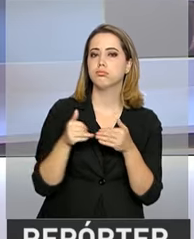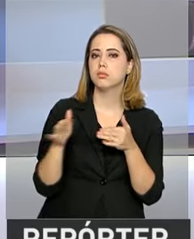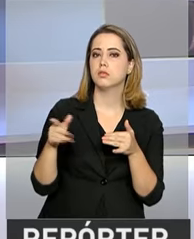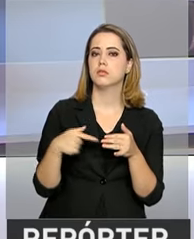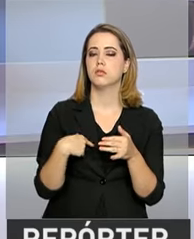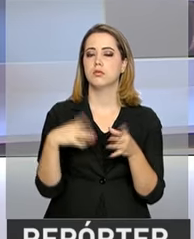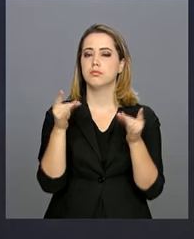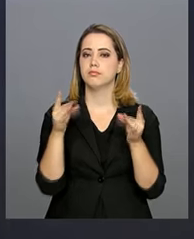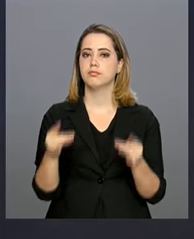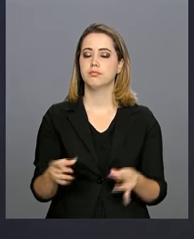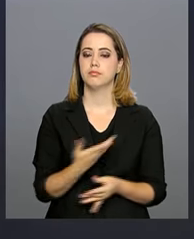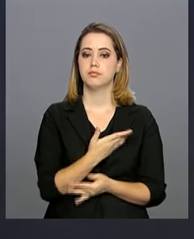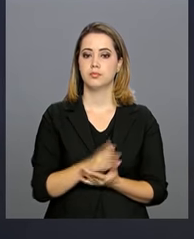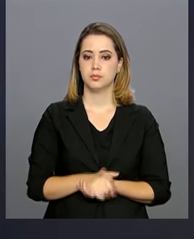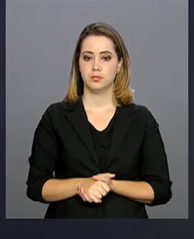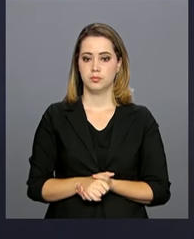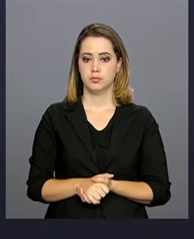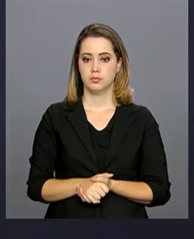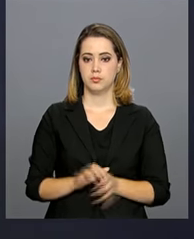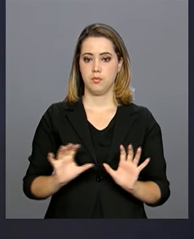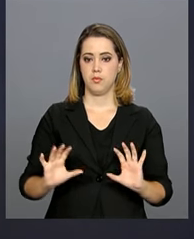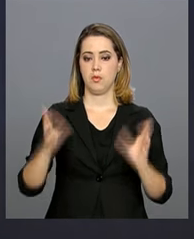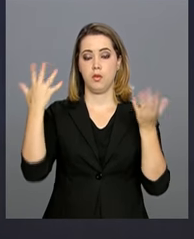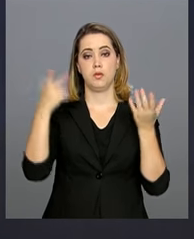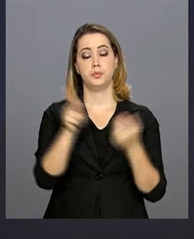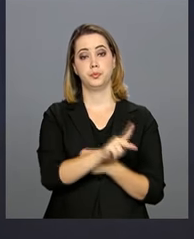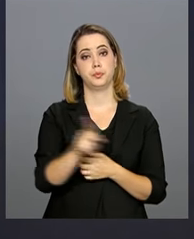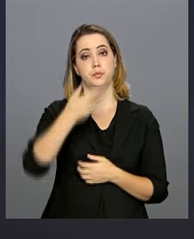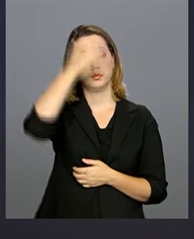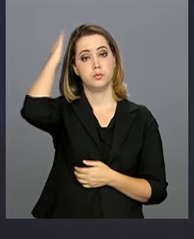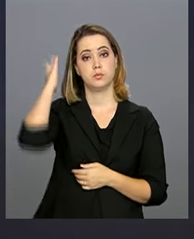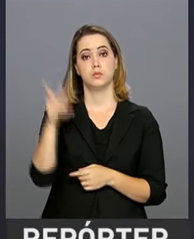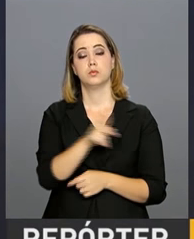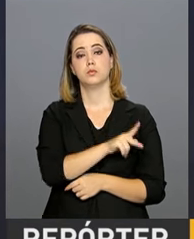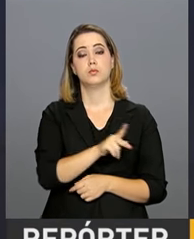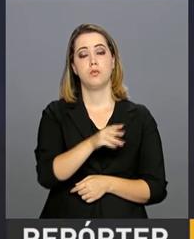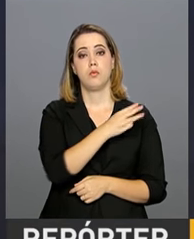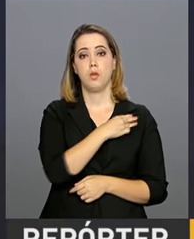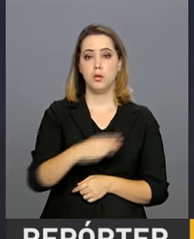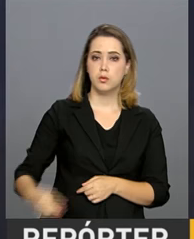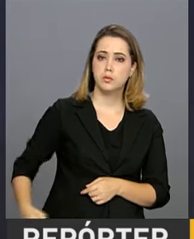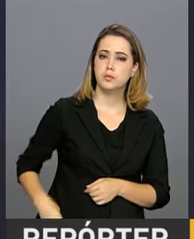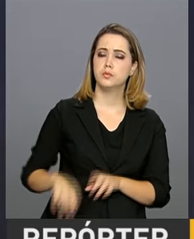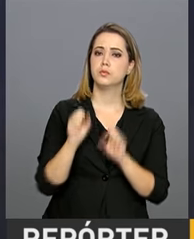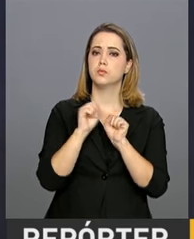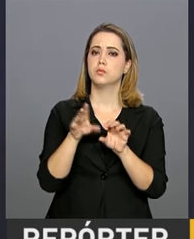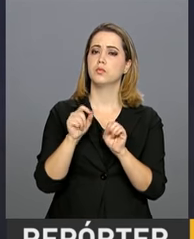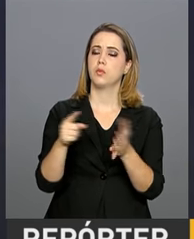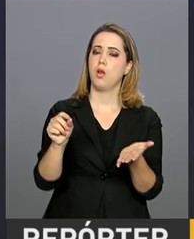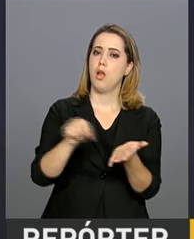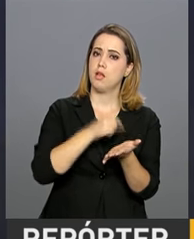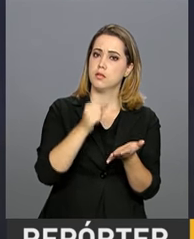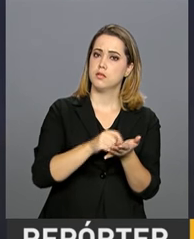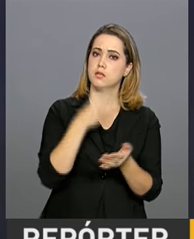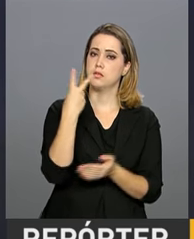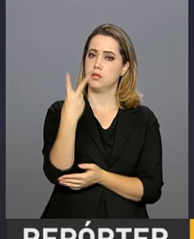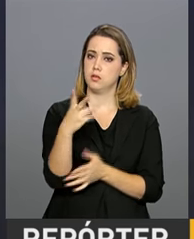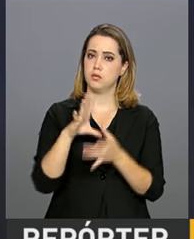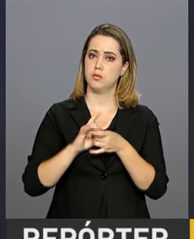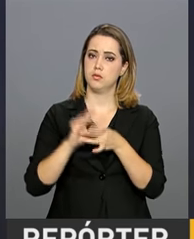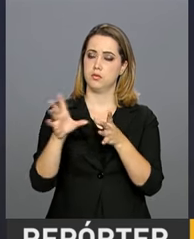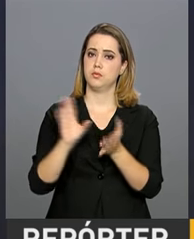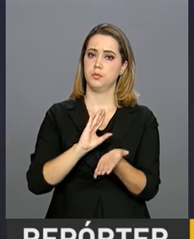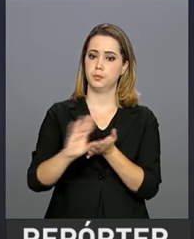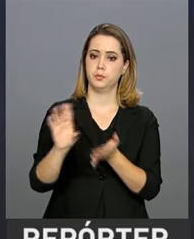assunto. Durante a cerimônia, o presidente Michel Temer e o ministro da Educação Mendonça Filho assinaram dois termos de liberação de